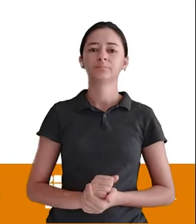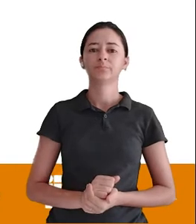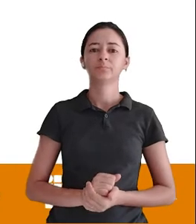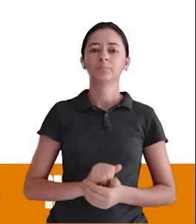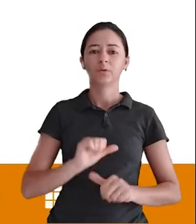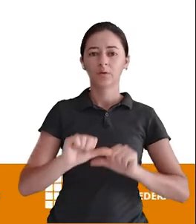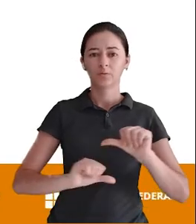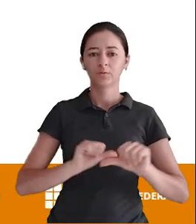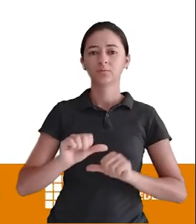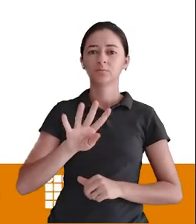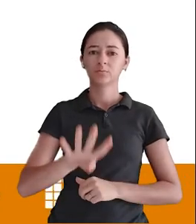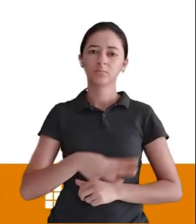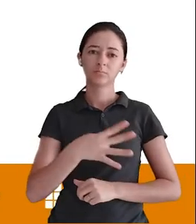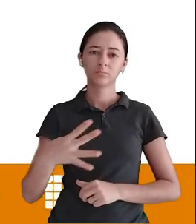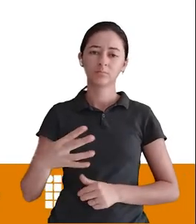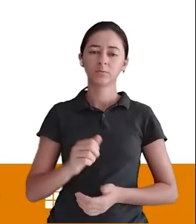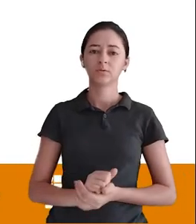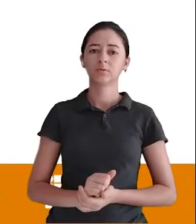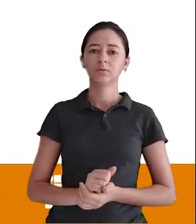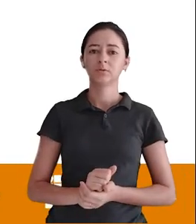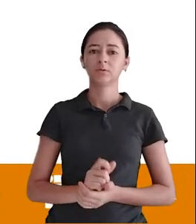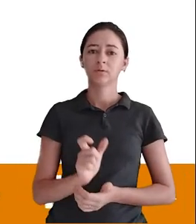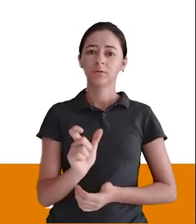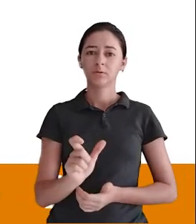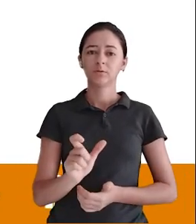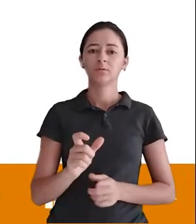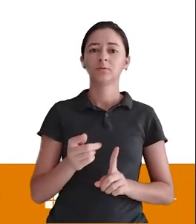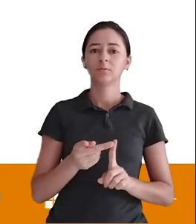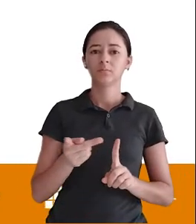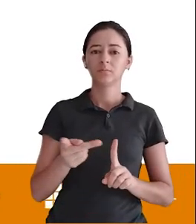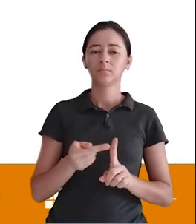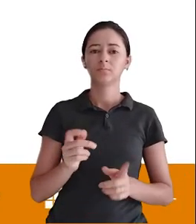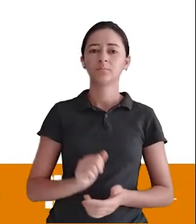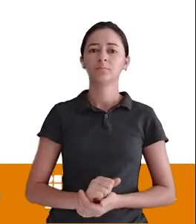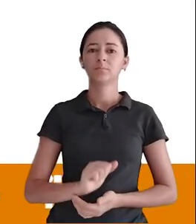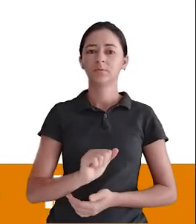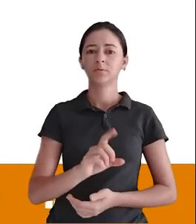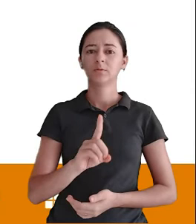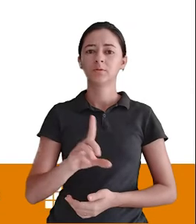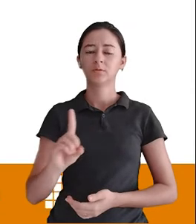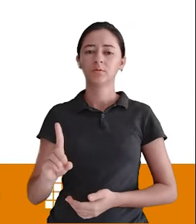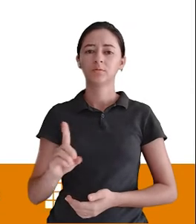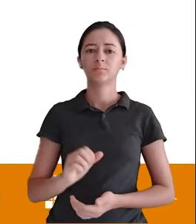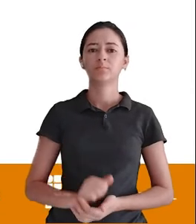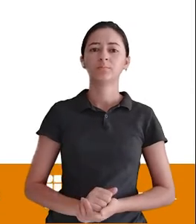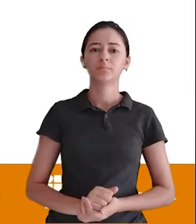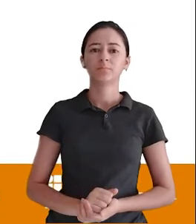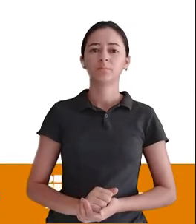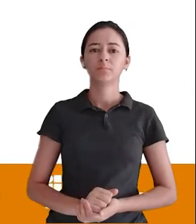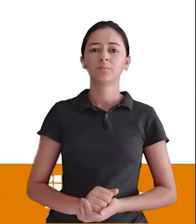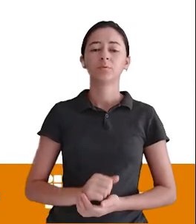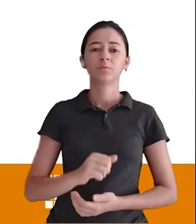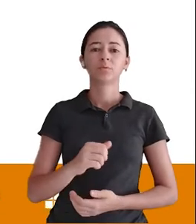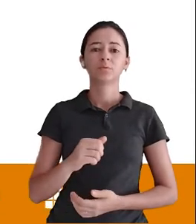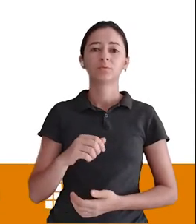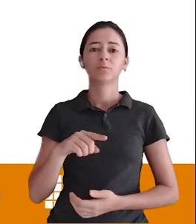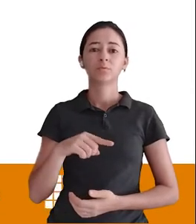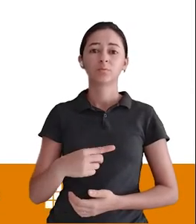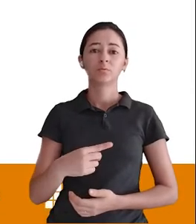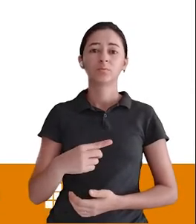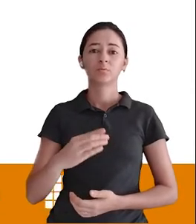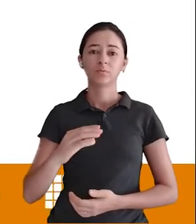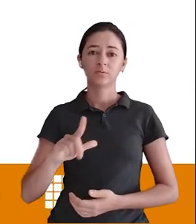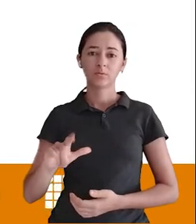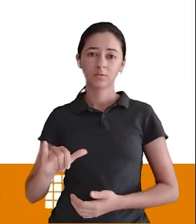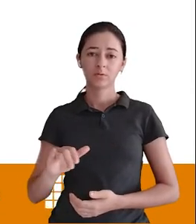Cliente ADD Endereço Underline Client Ou seja Aqui é o nome Do atributo